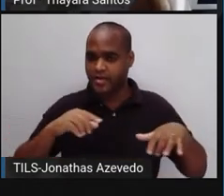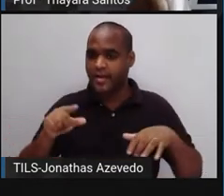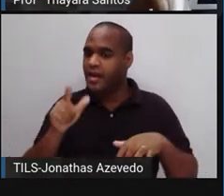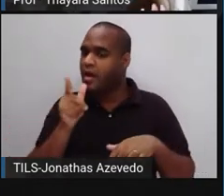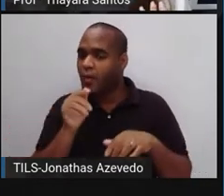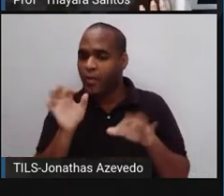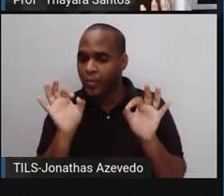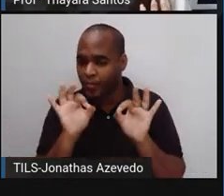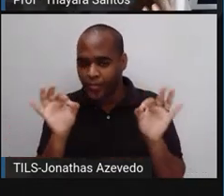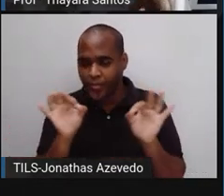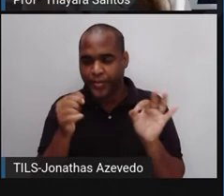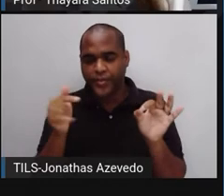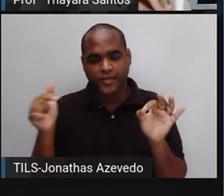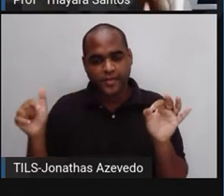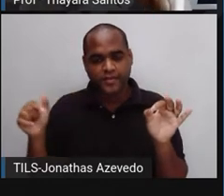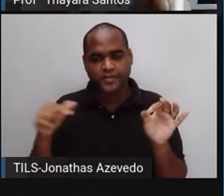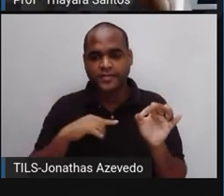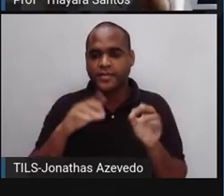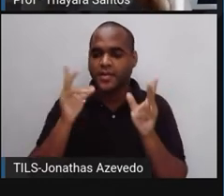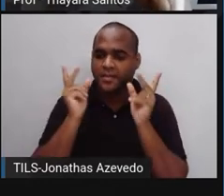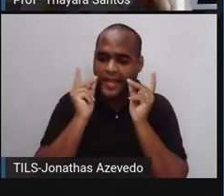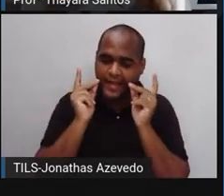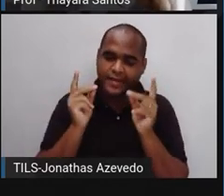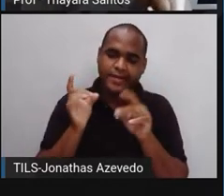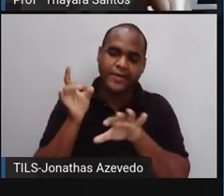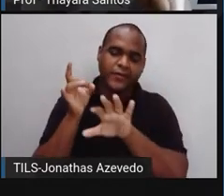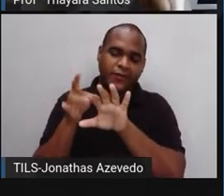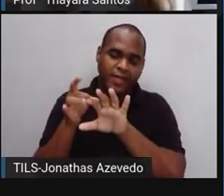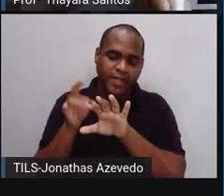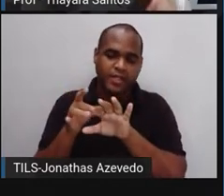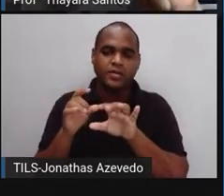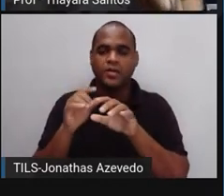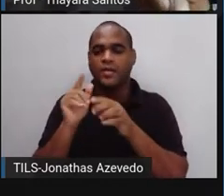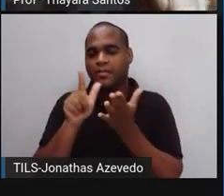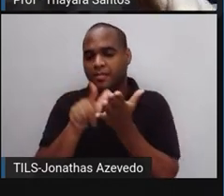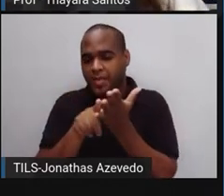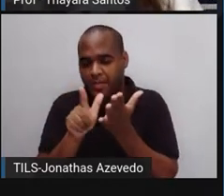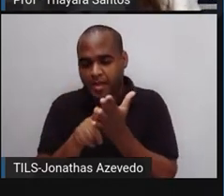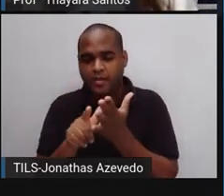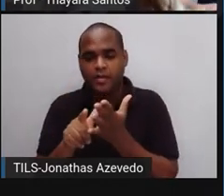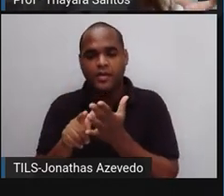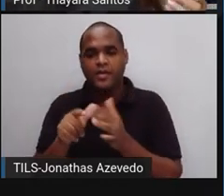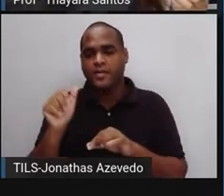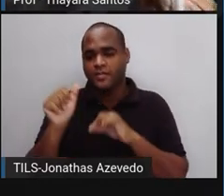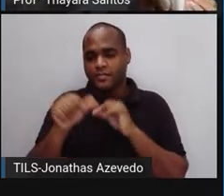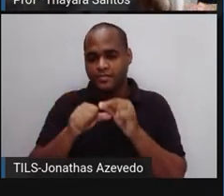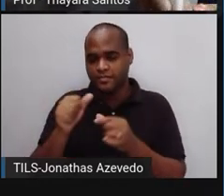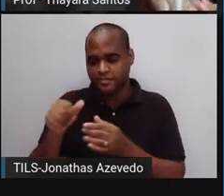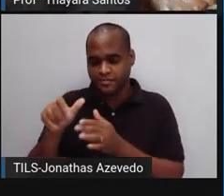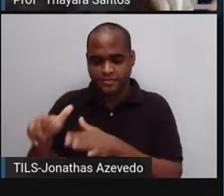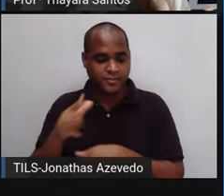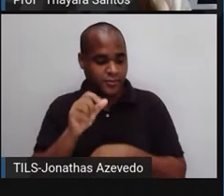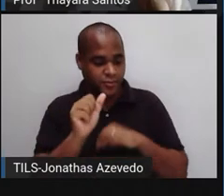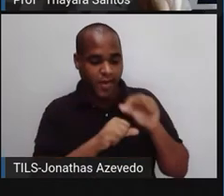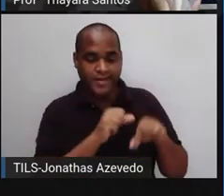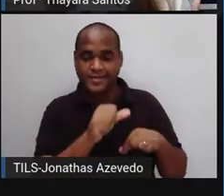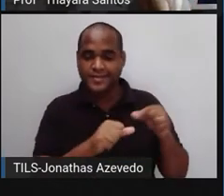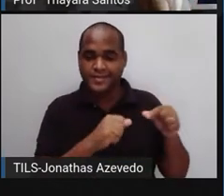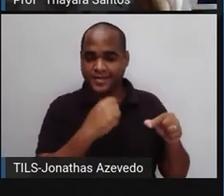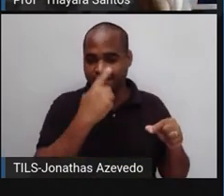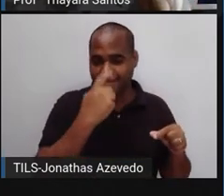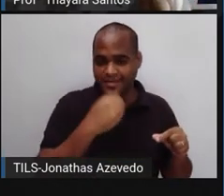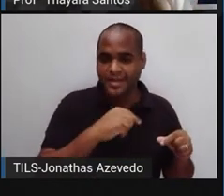que é esse plástico, vidro, papel, do lixo molhado, que